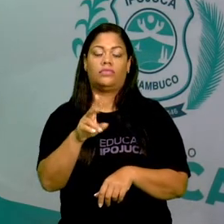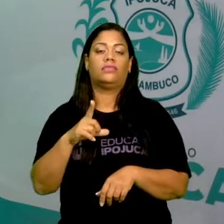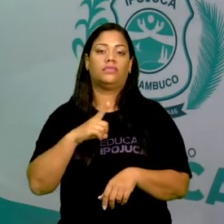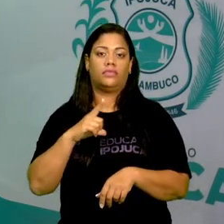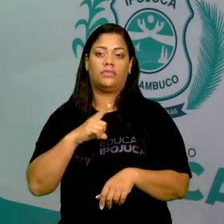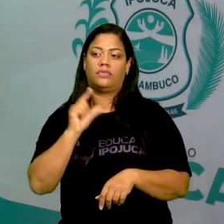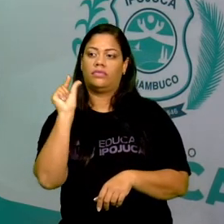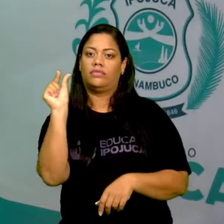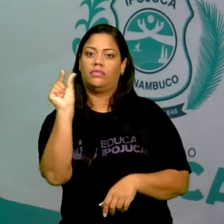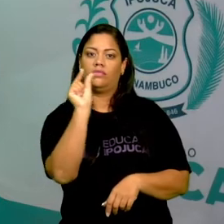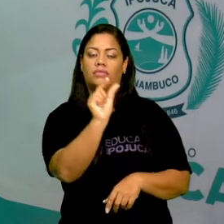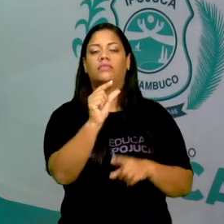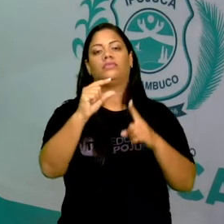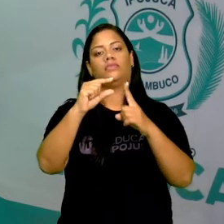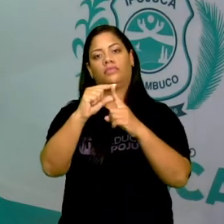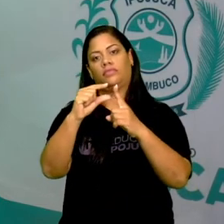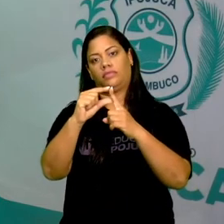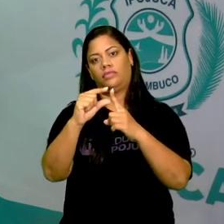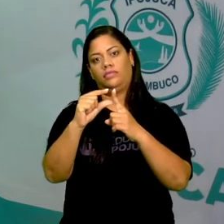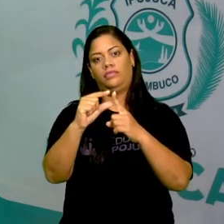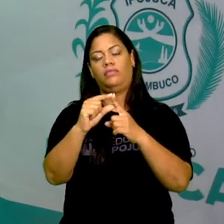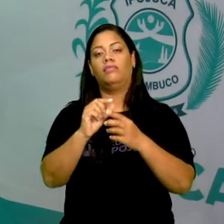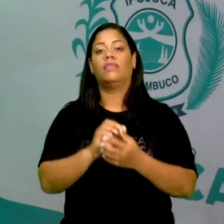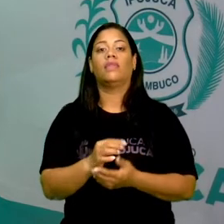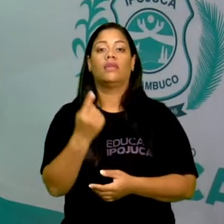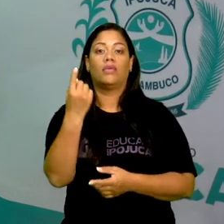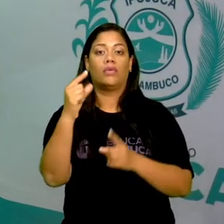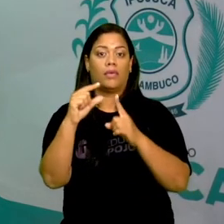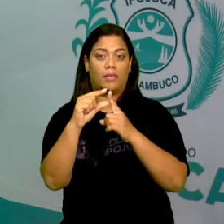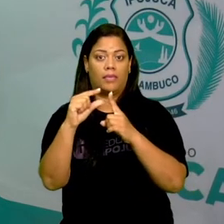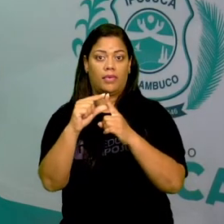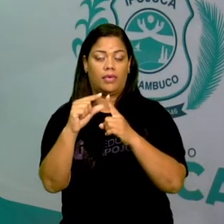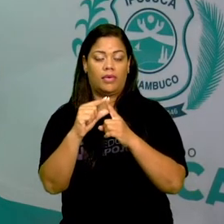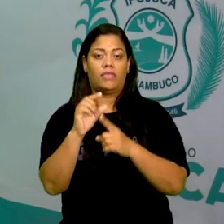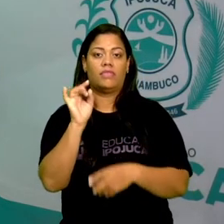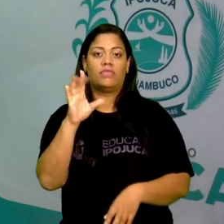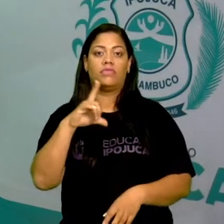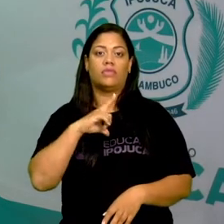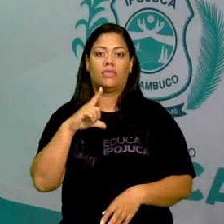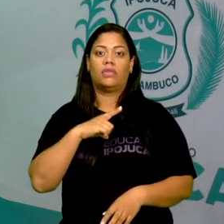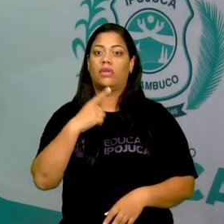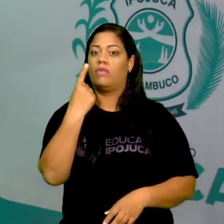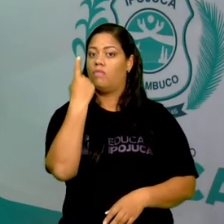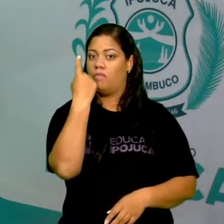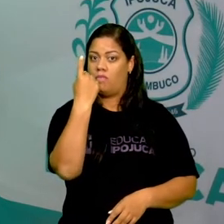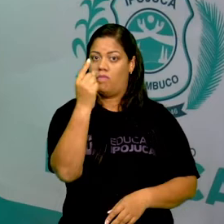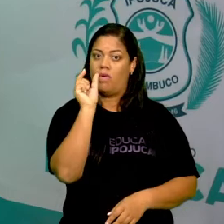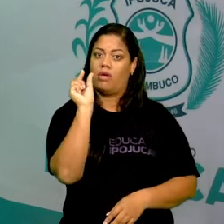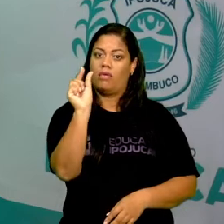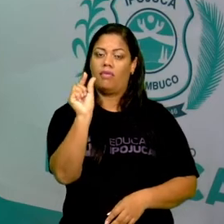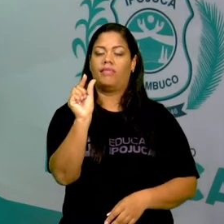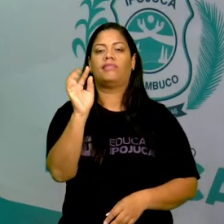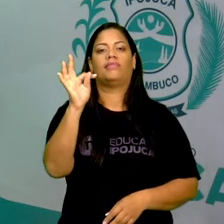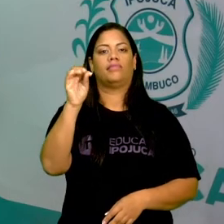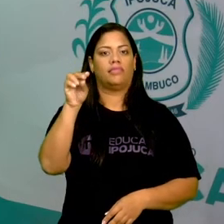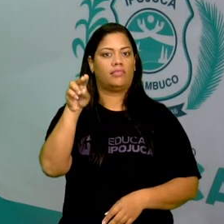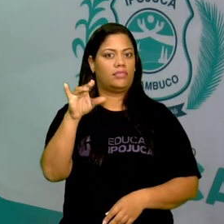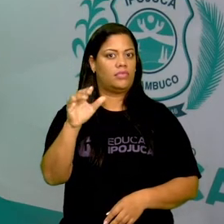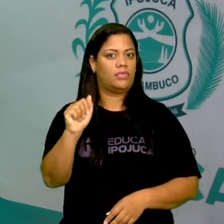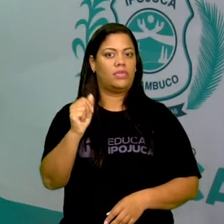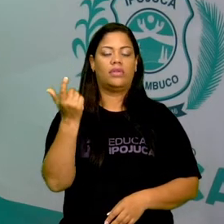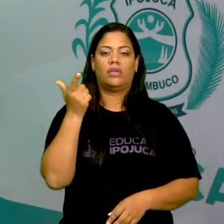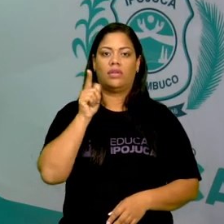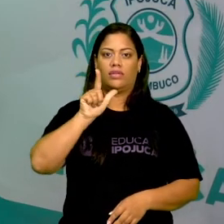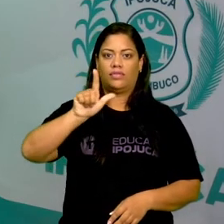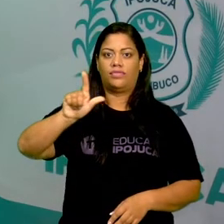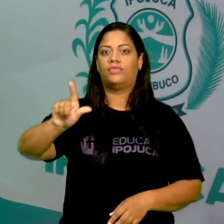existem em uma palavra. E em uma palavra só vai existir uma sílaba tônica. As demais vão